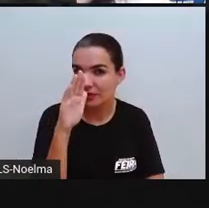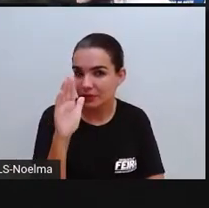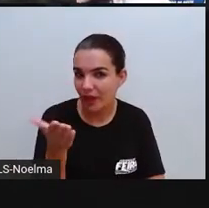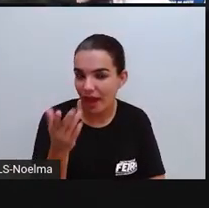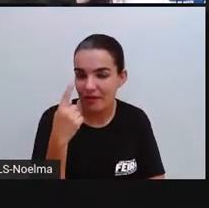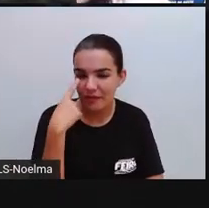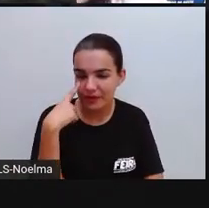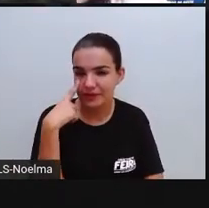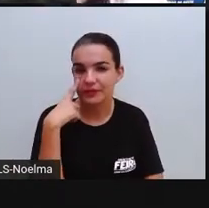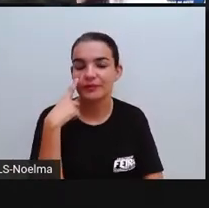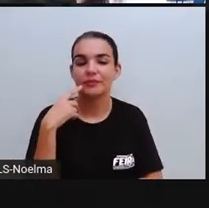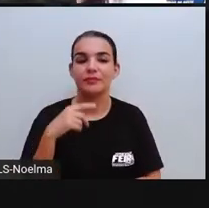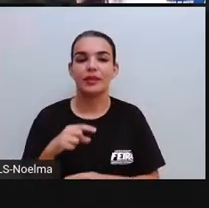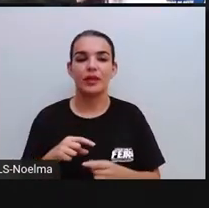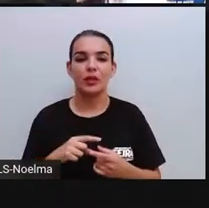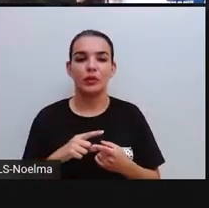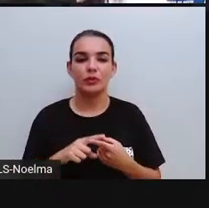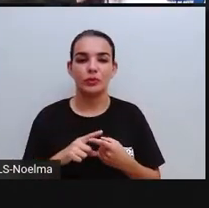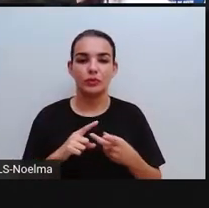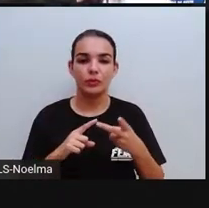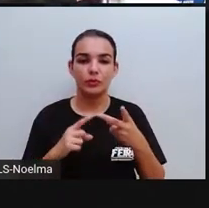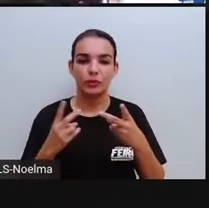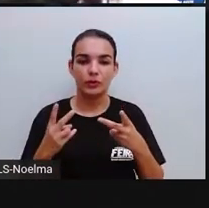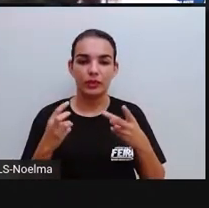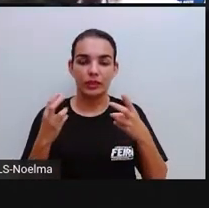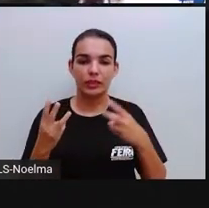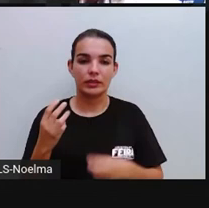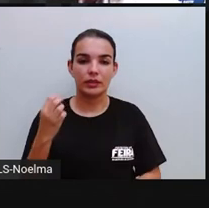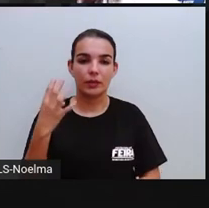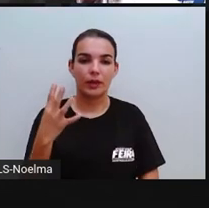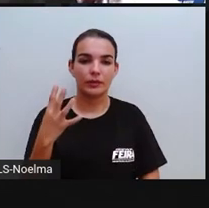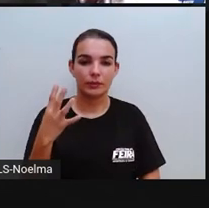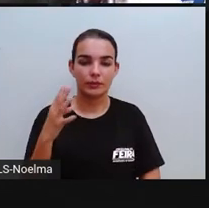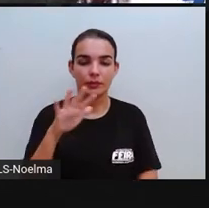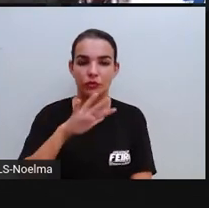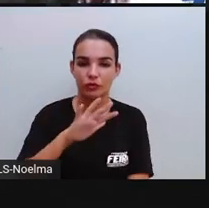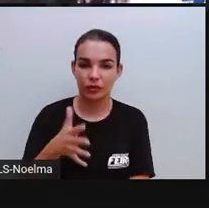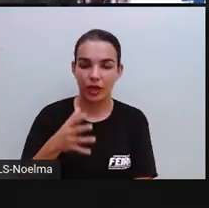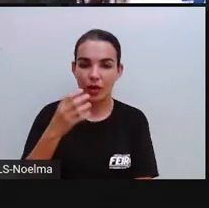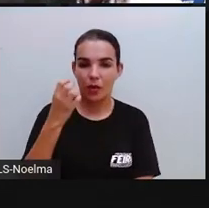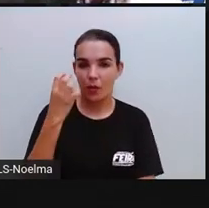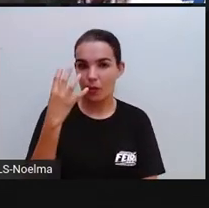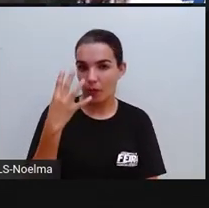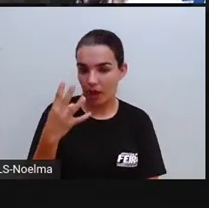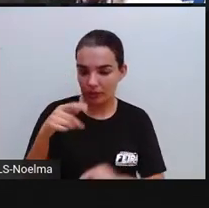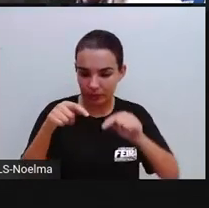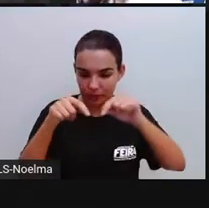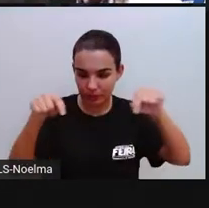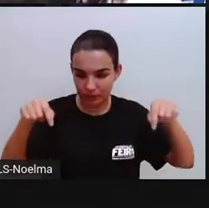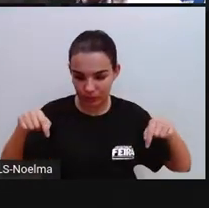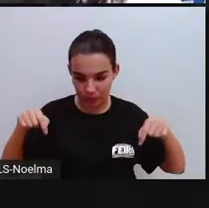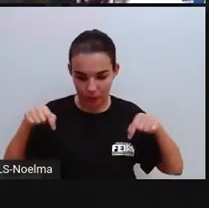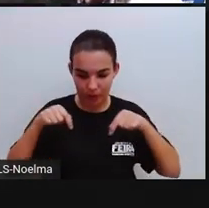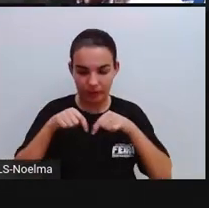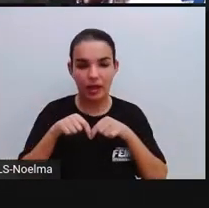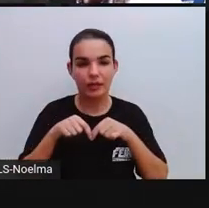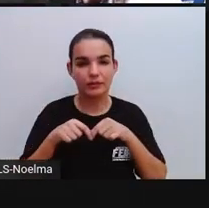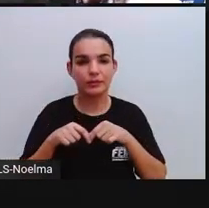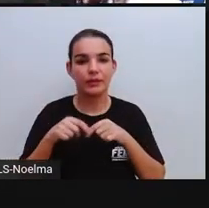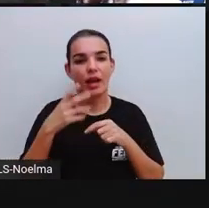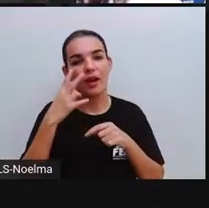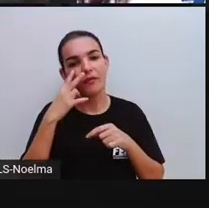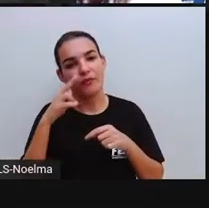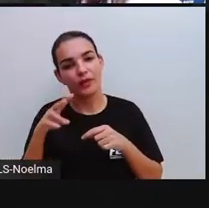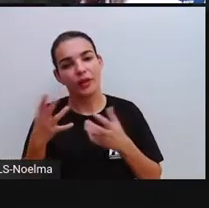embaixo, no quadrado. Um, dois, três, quatro. Então, contamos aí as arestas do quadrado.